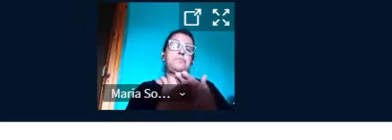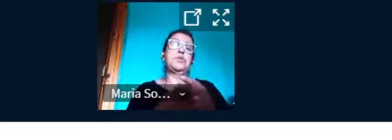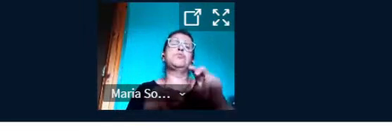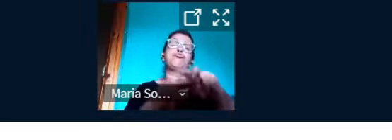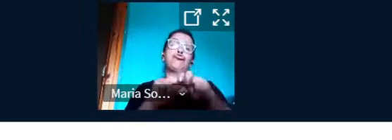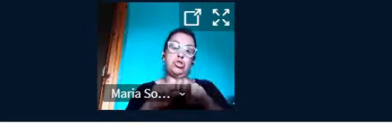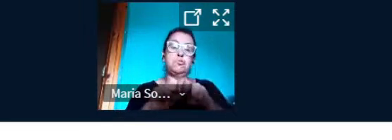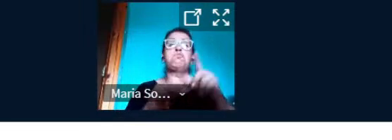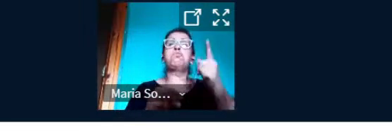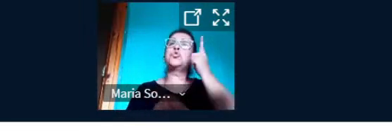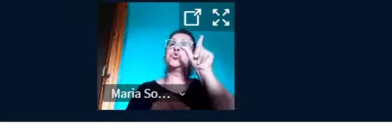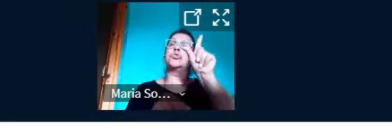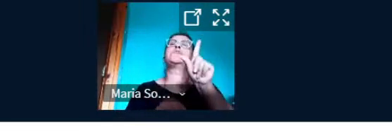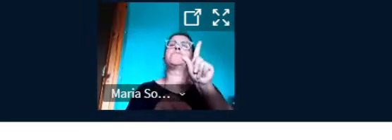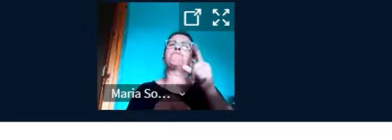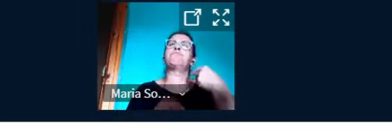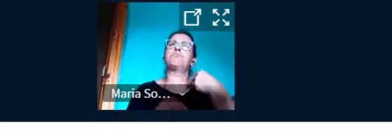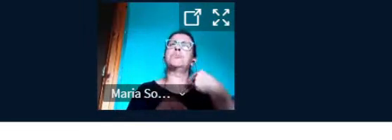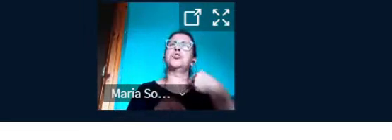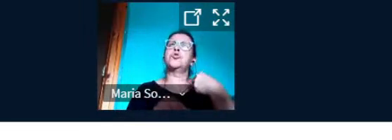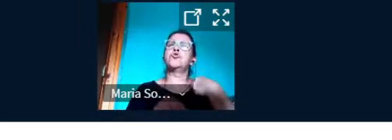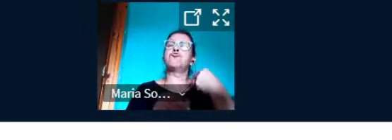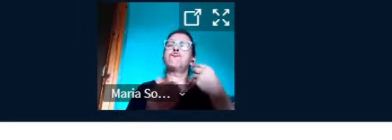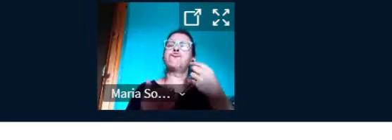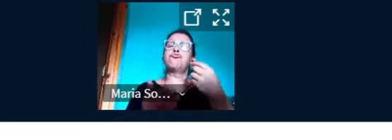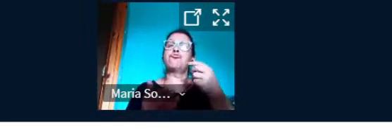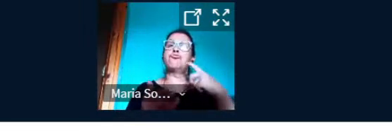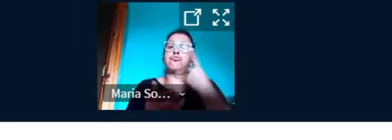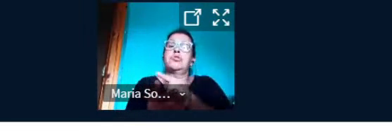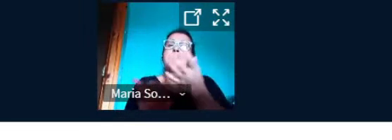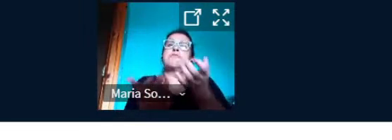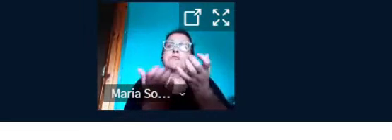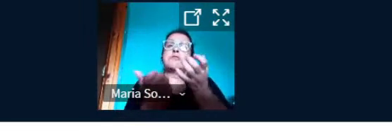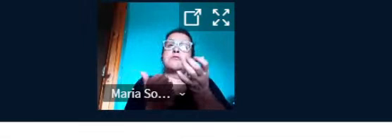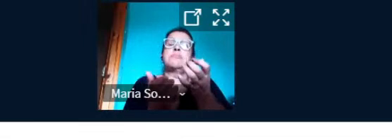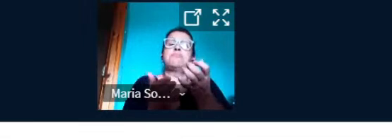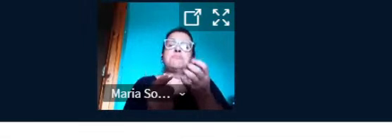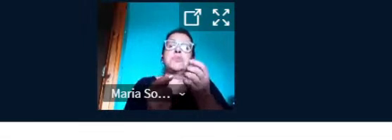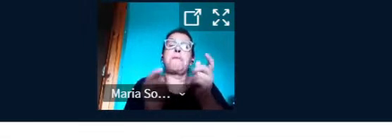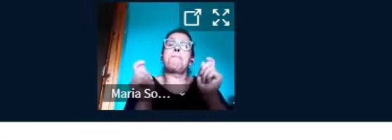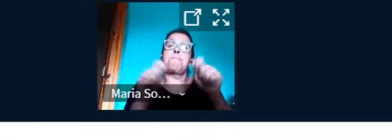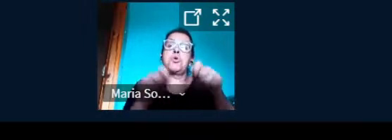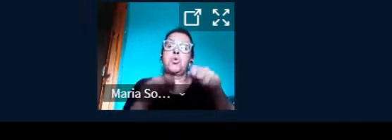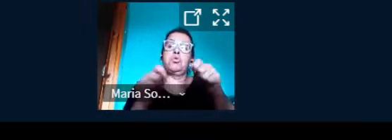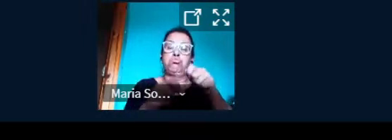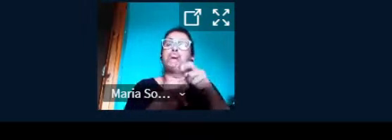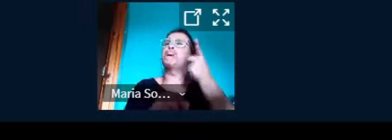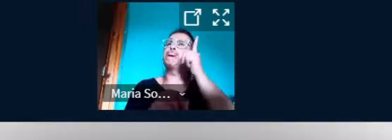inicial, visto que o projeto pode alcançar um público maior do que o projetado inicialmente.